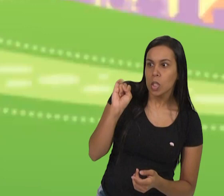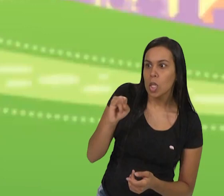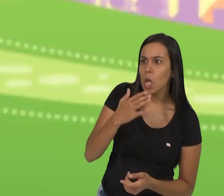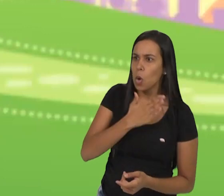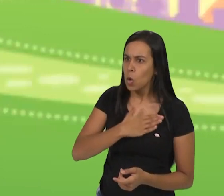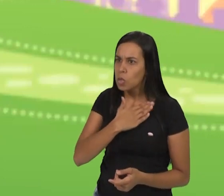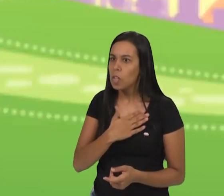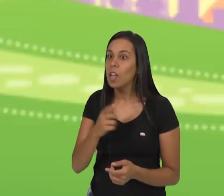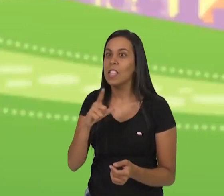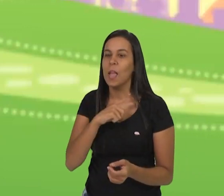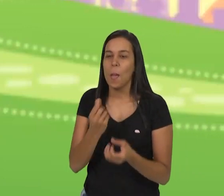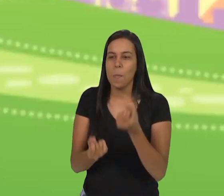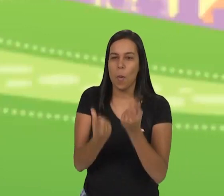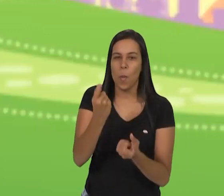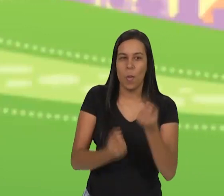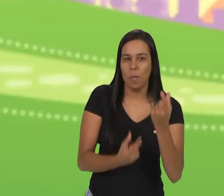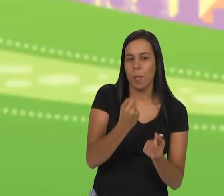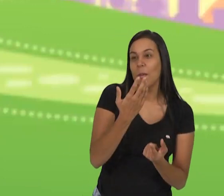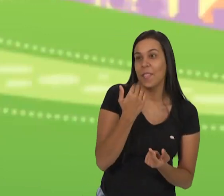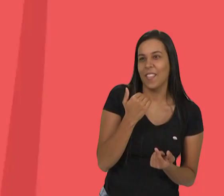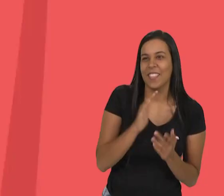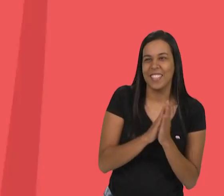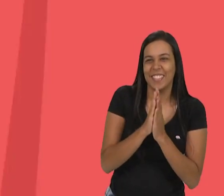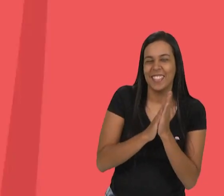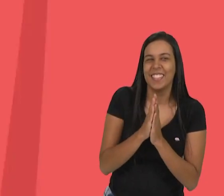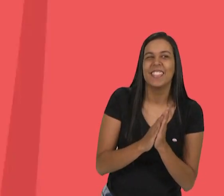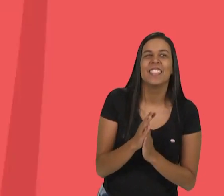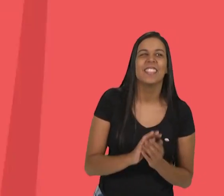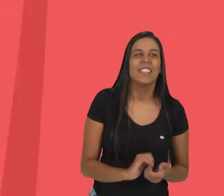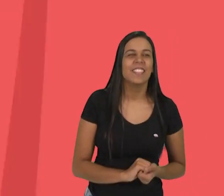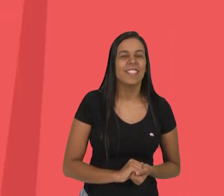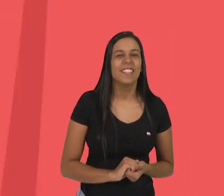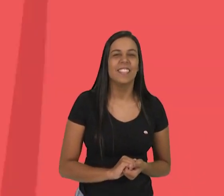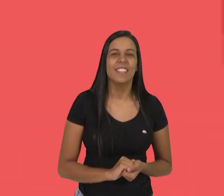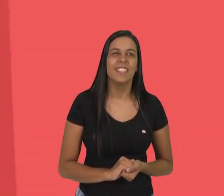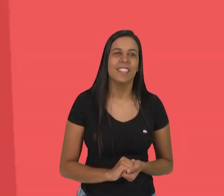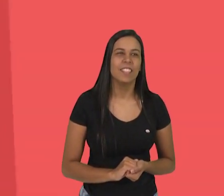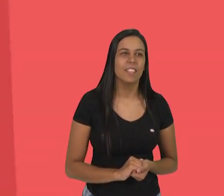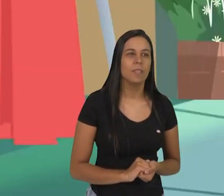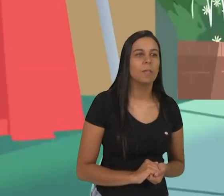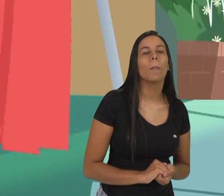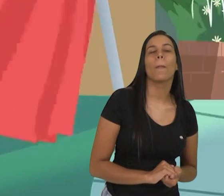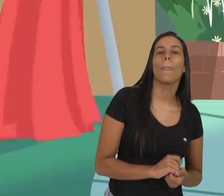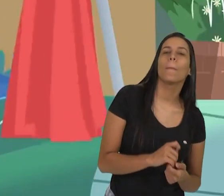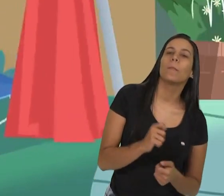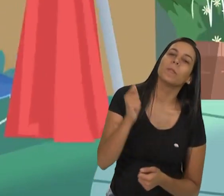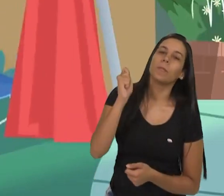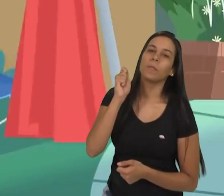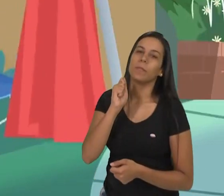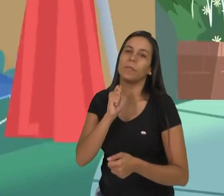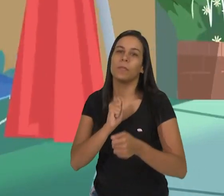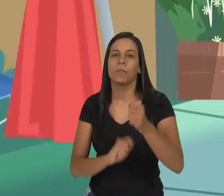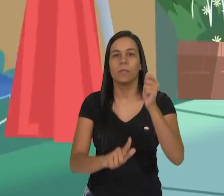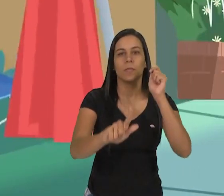vai ter pipoca pra gente comemorar Uou! Uou! Uou!